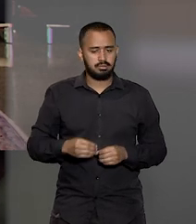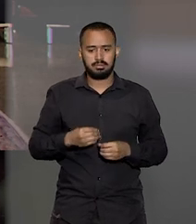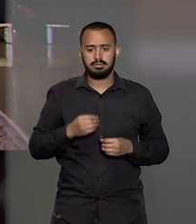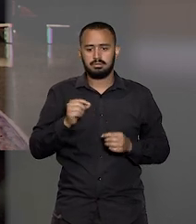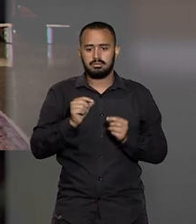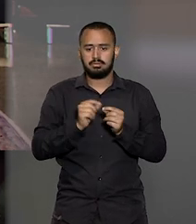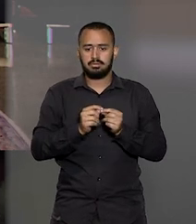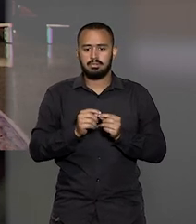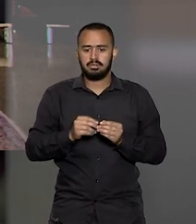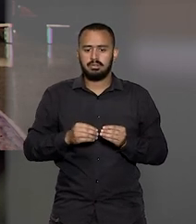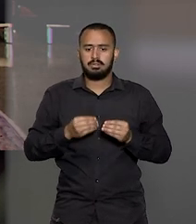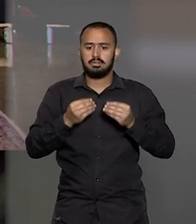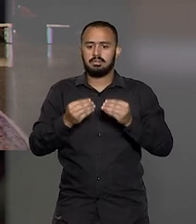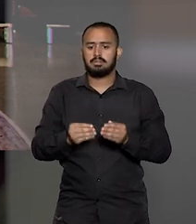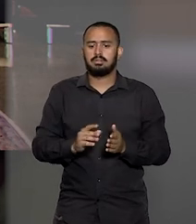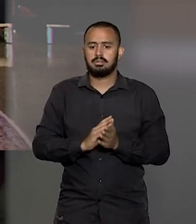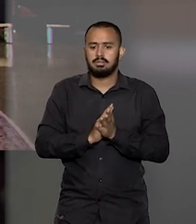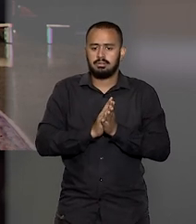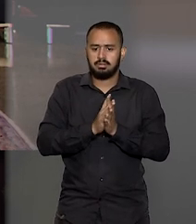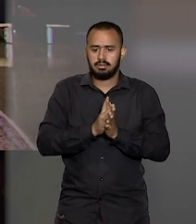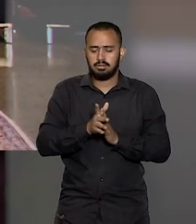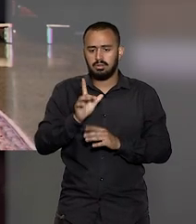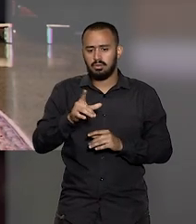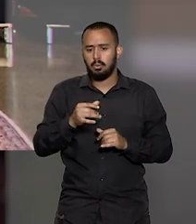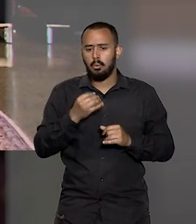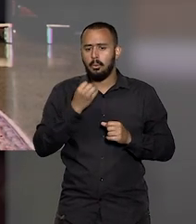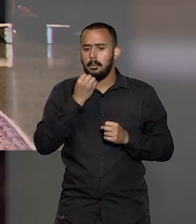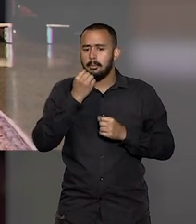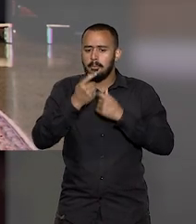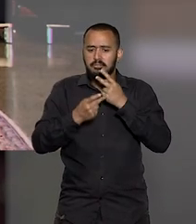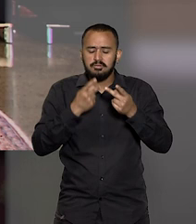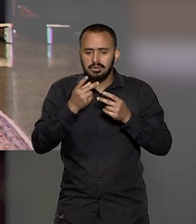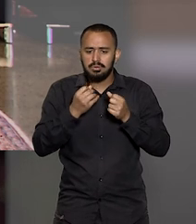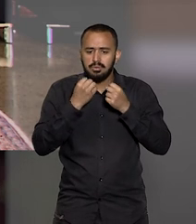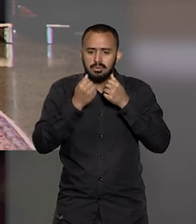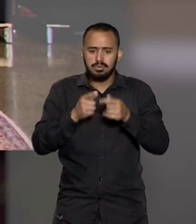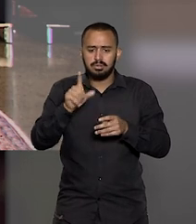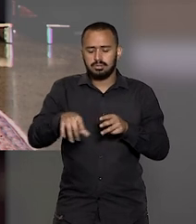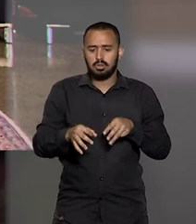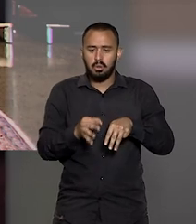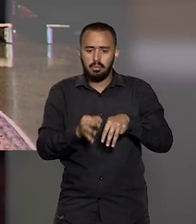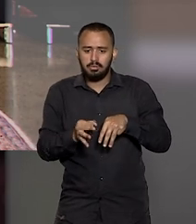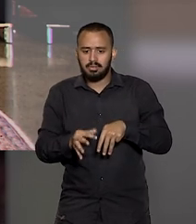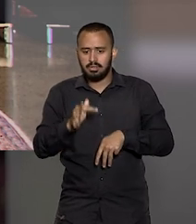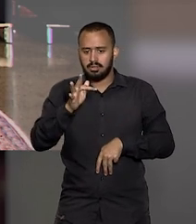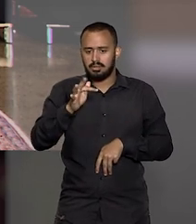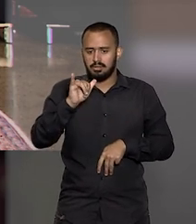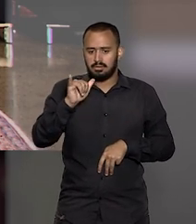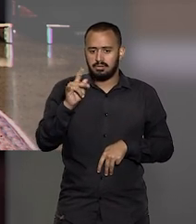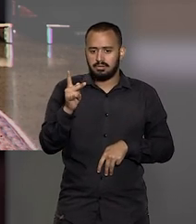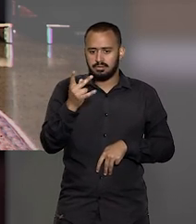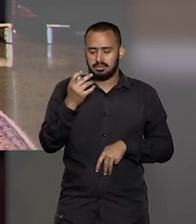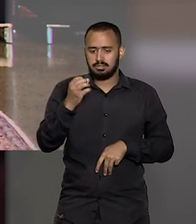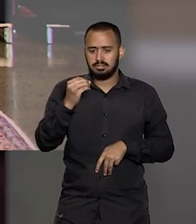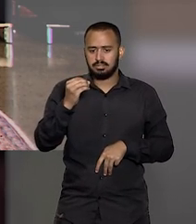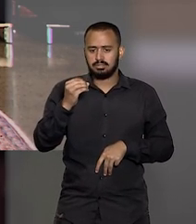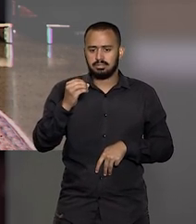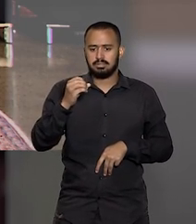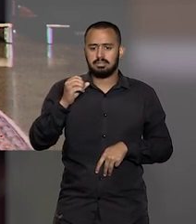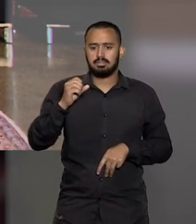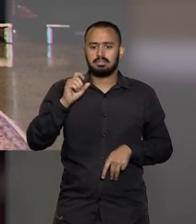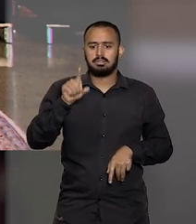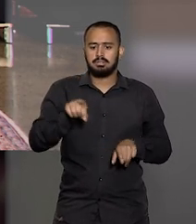publicamente merecido os elogios ao ministro Fischer, a quem admiro e